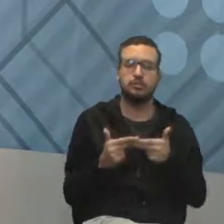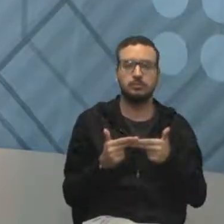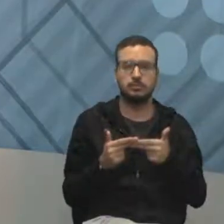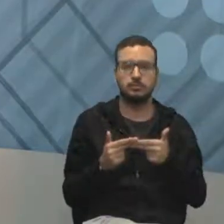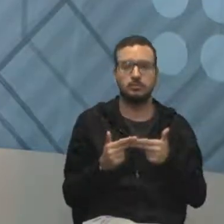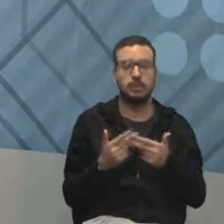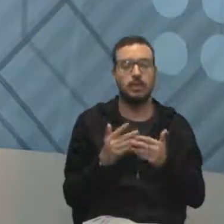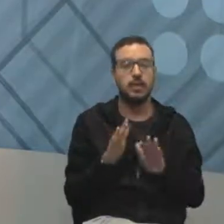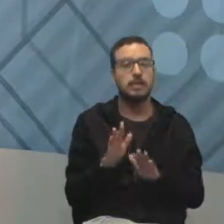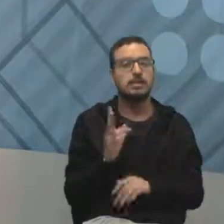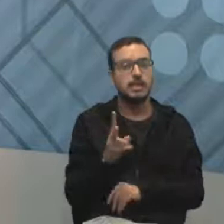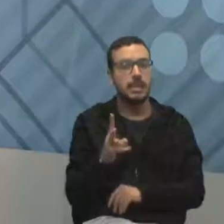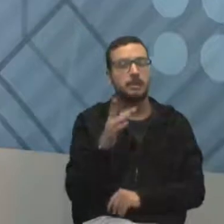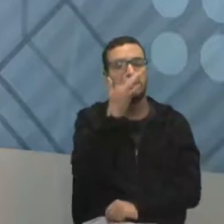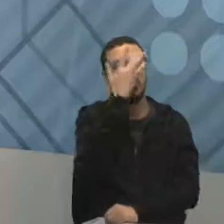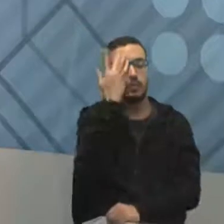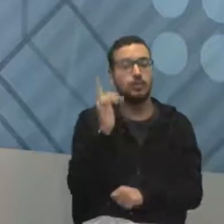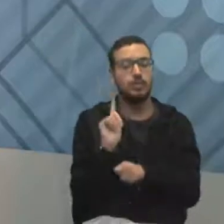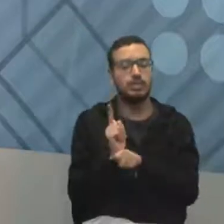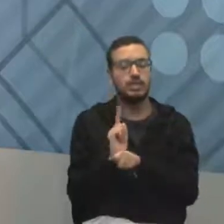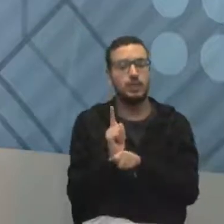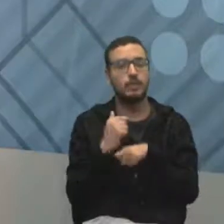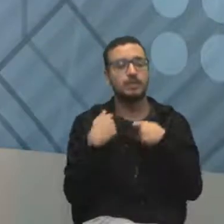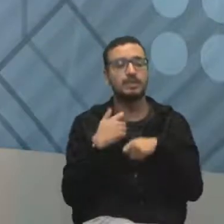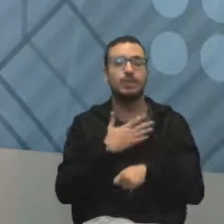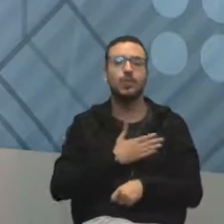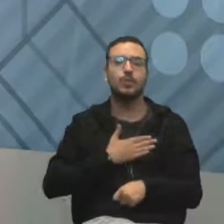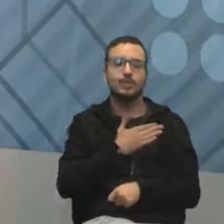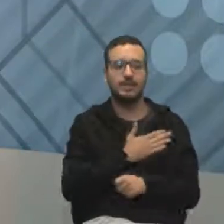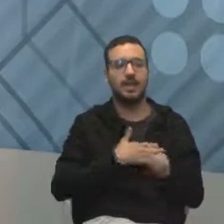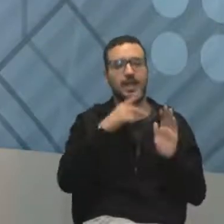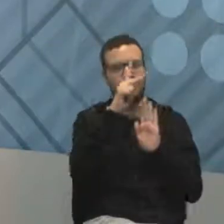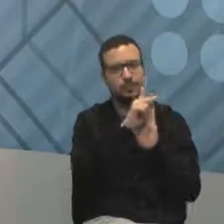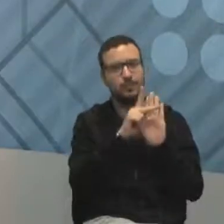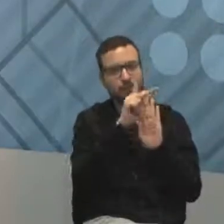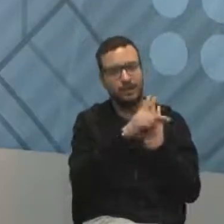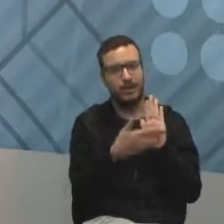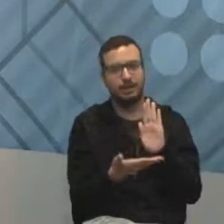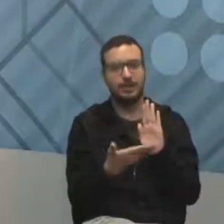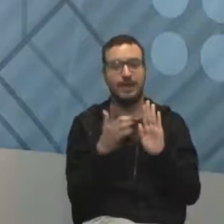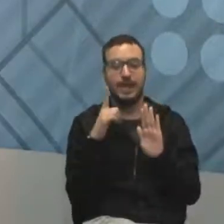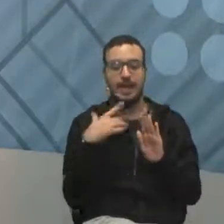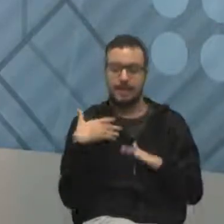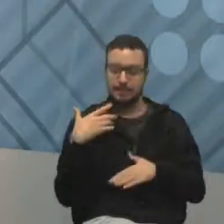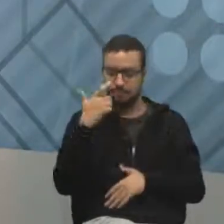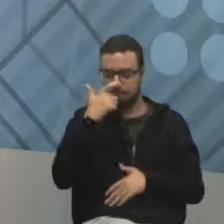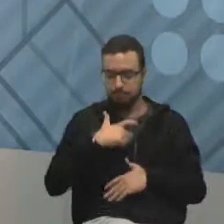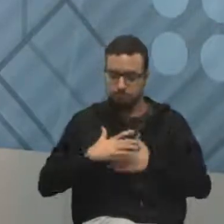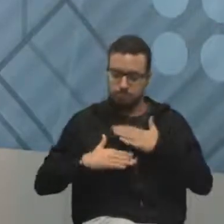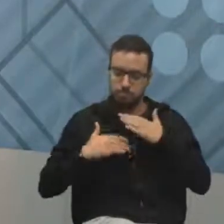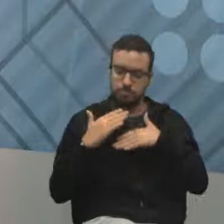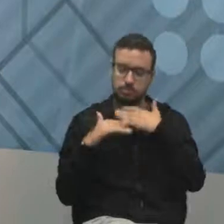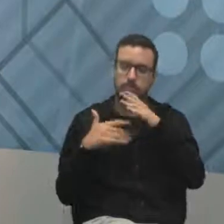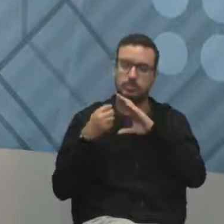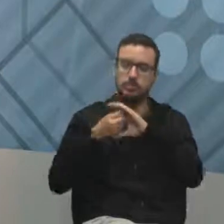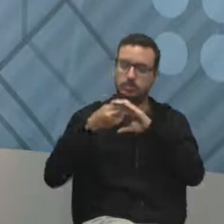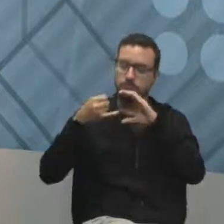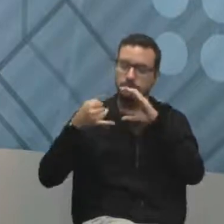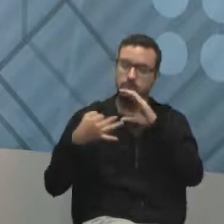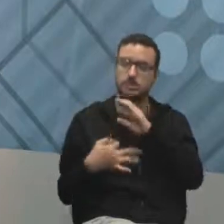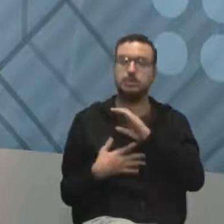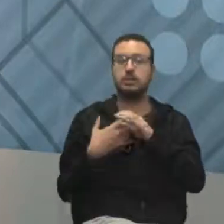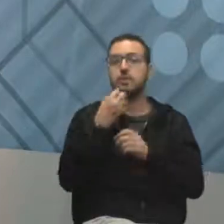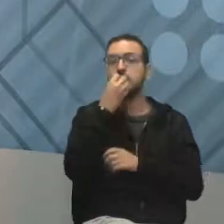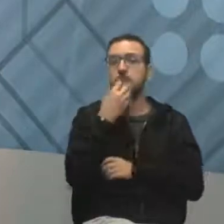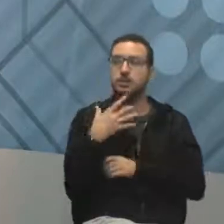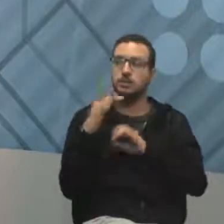que goste de projetos. E que se desenvolva, aprimore e desenvolva características muito